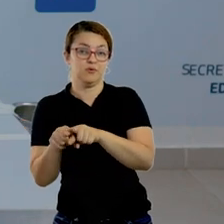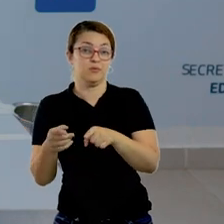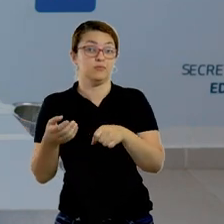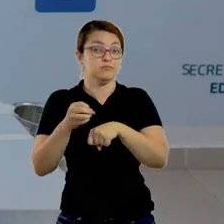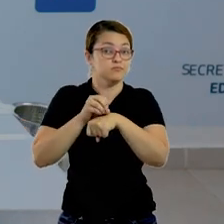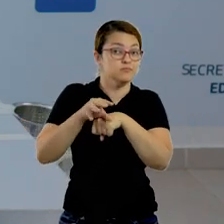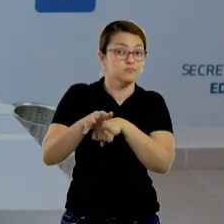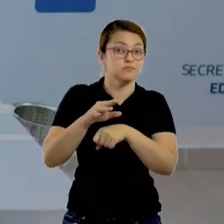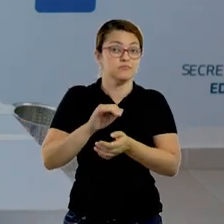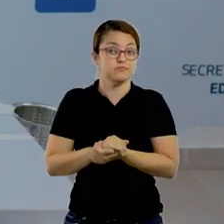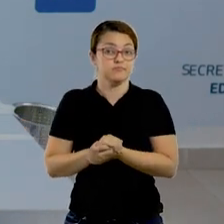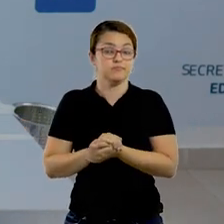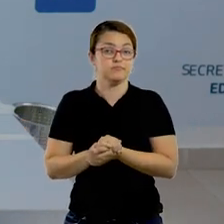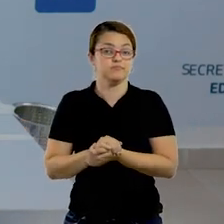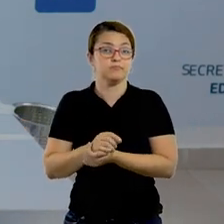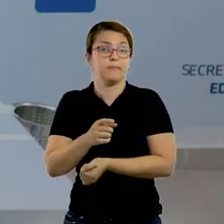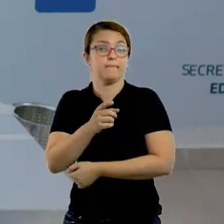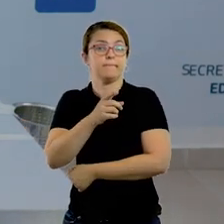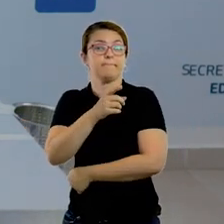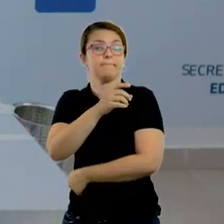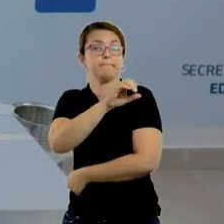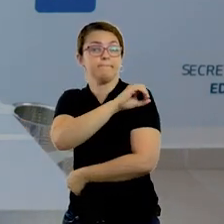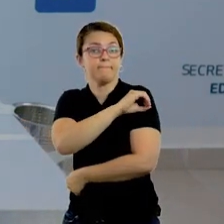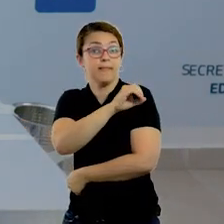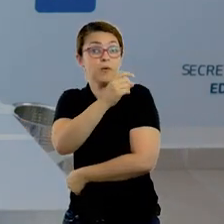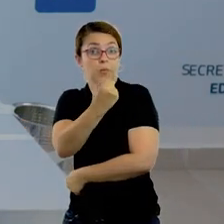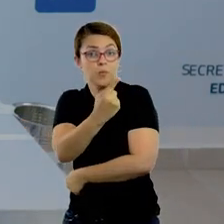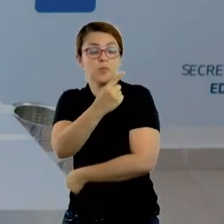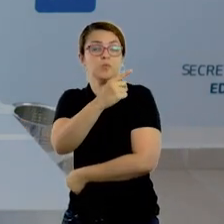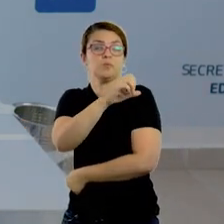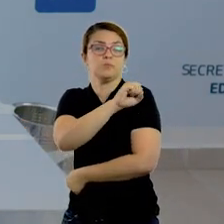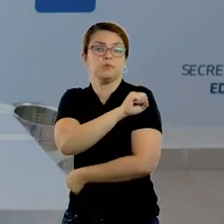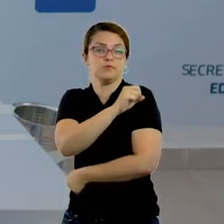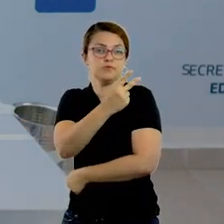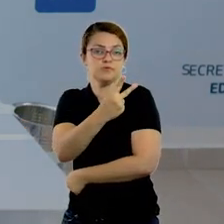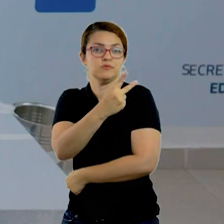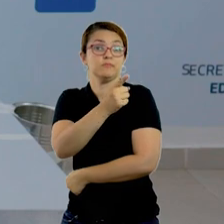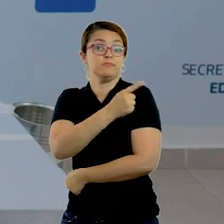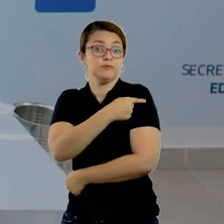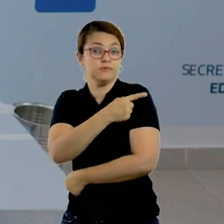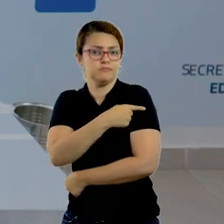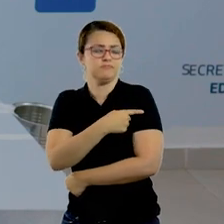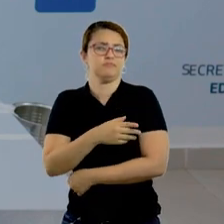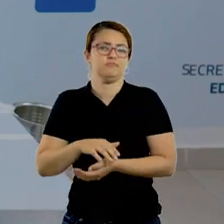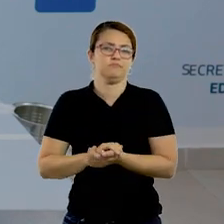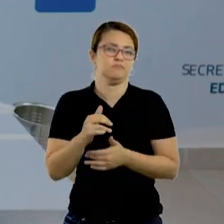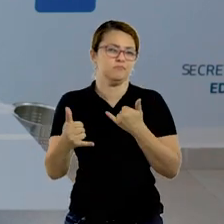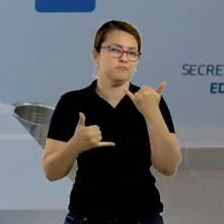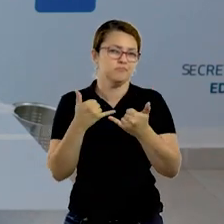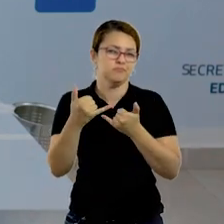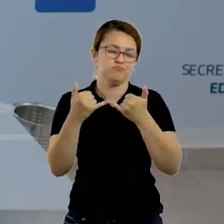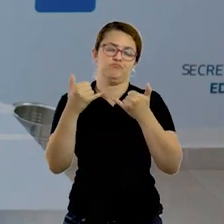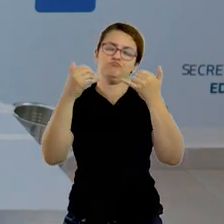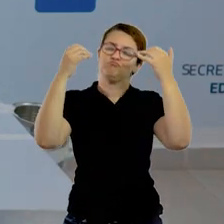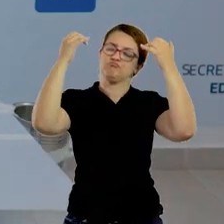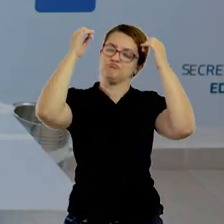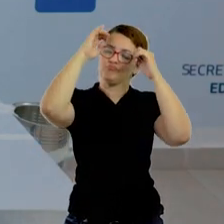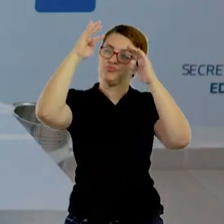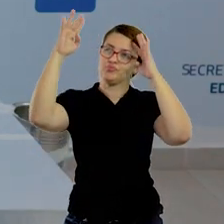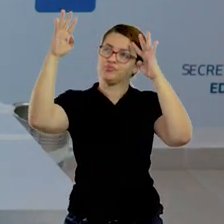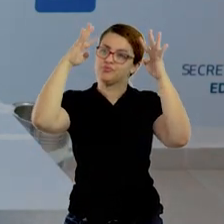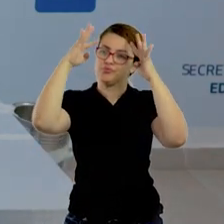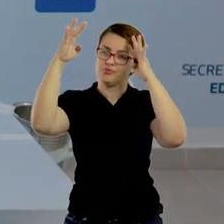hoje vai ser para os press 1, 2 e para o primeiro ano. É uma atividade lúdica, bem bacana, e ela desenvolve a capacidade